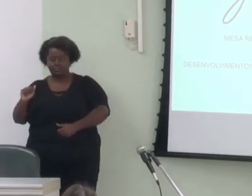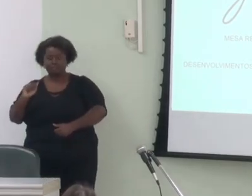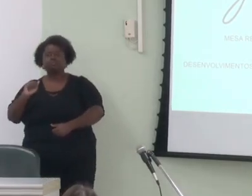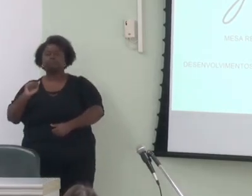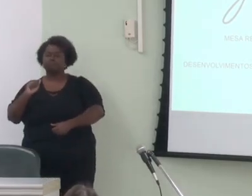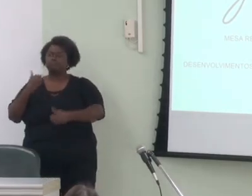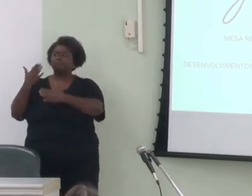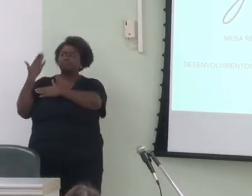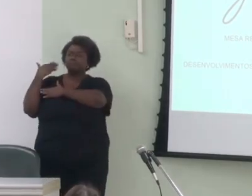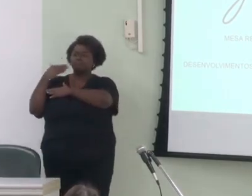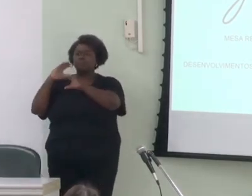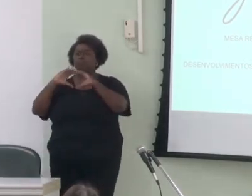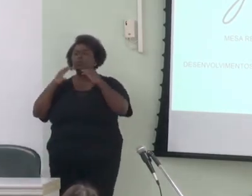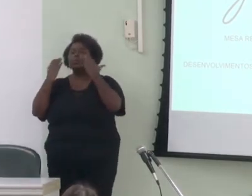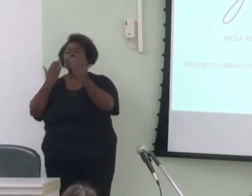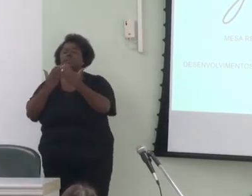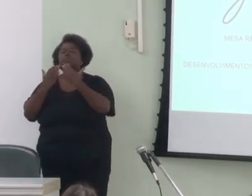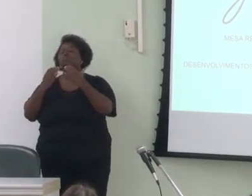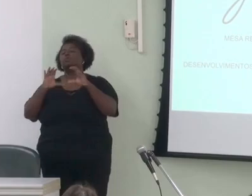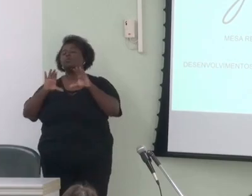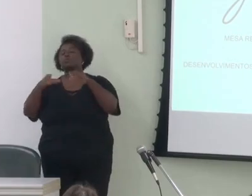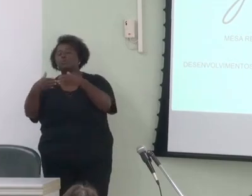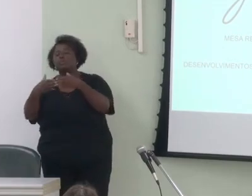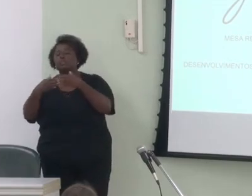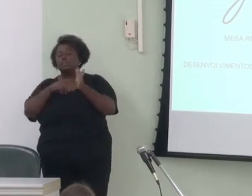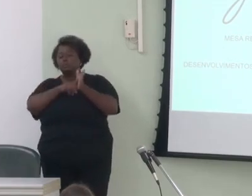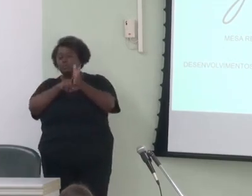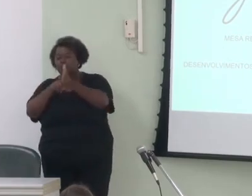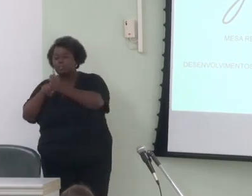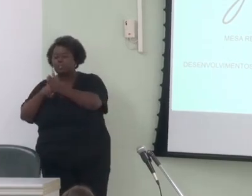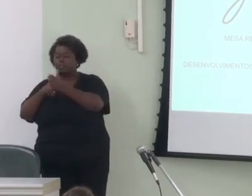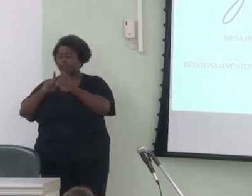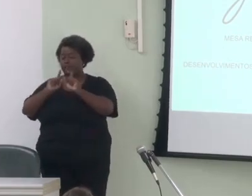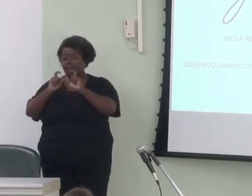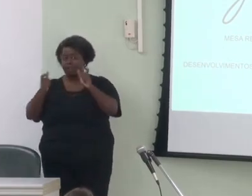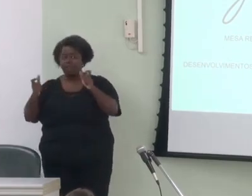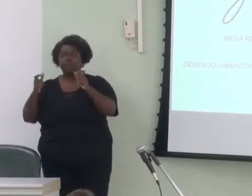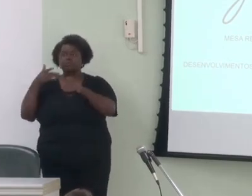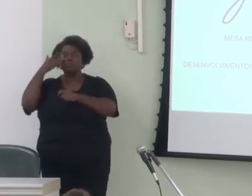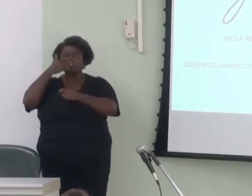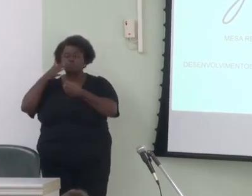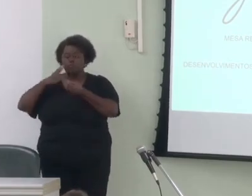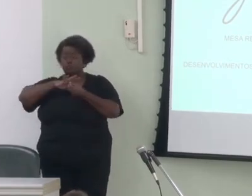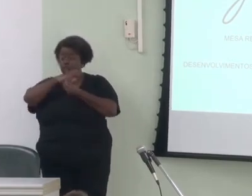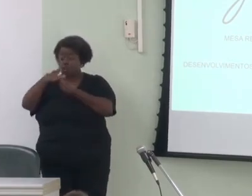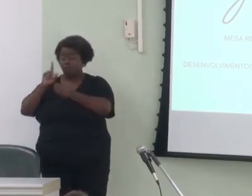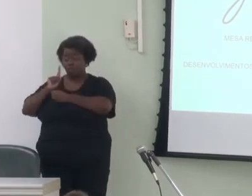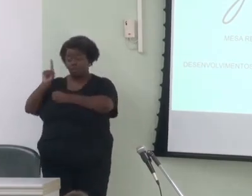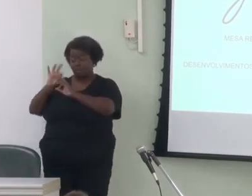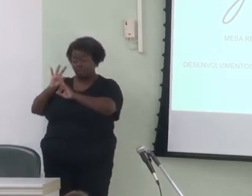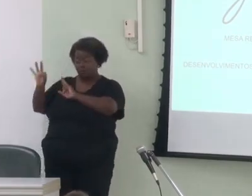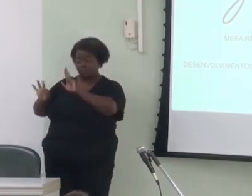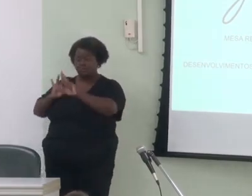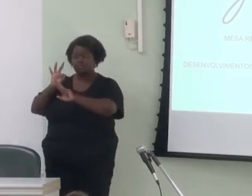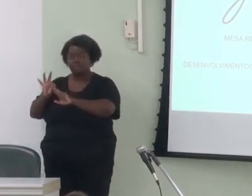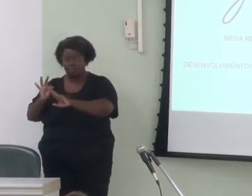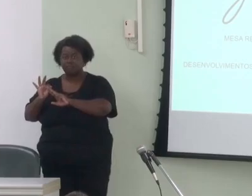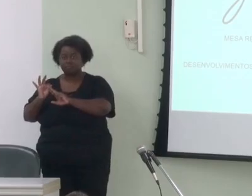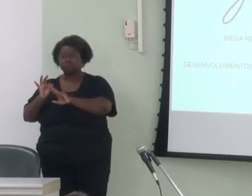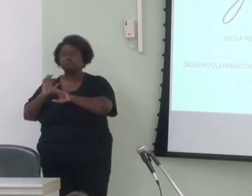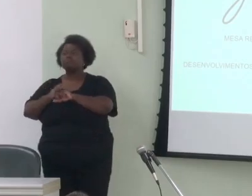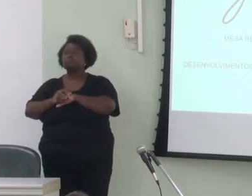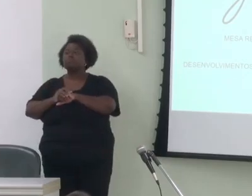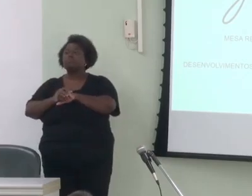Congresso Bianual da Comunidade de Pesquisadores em Gramática Discussivo Funcional, na UFSCar, a Flávia Irata, para